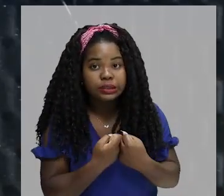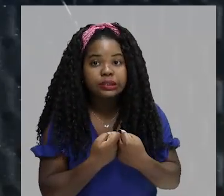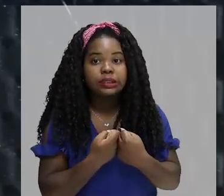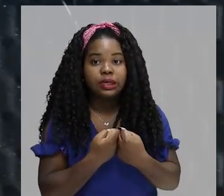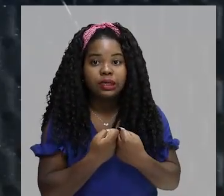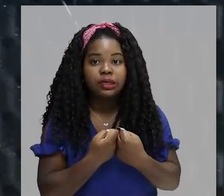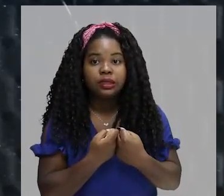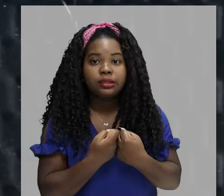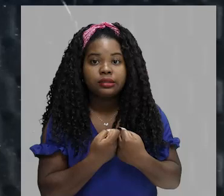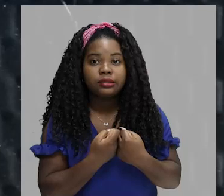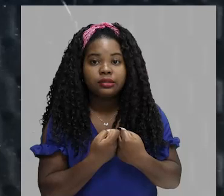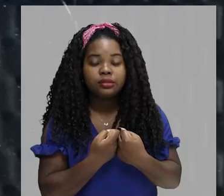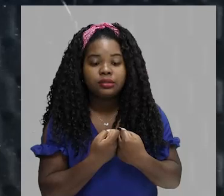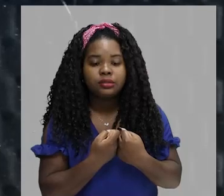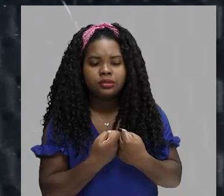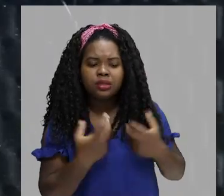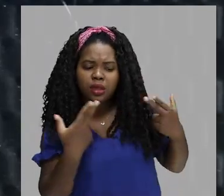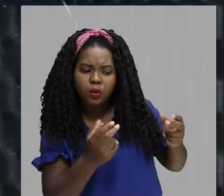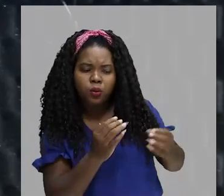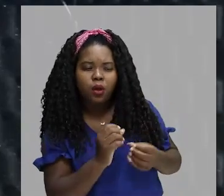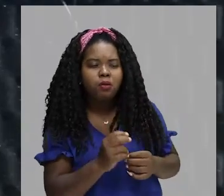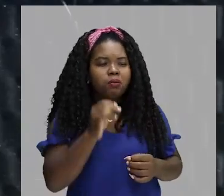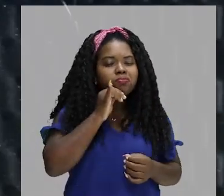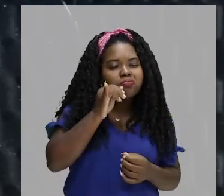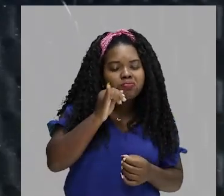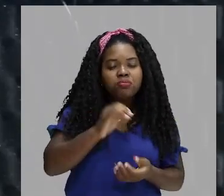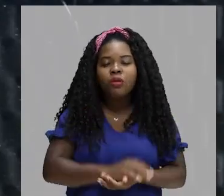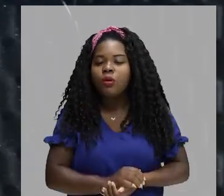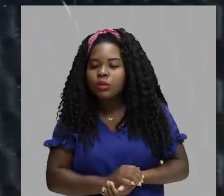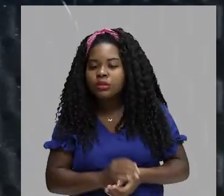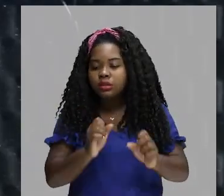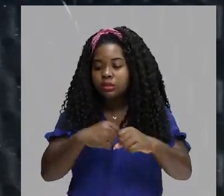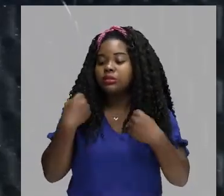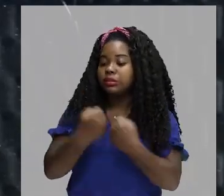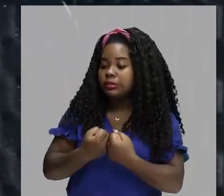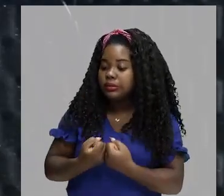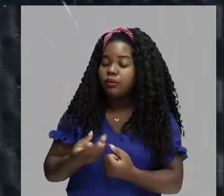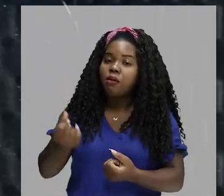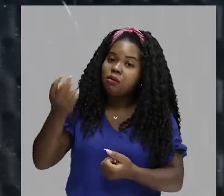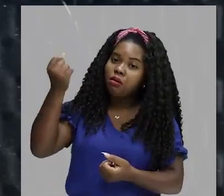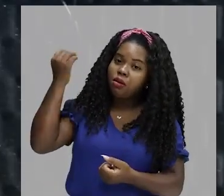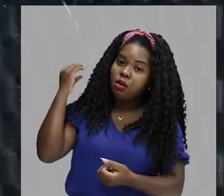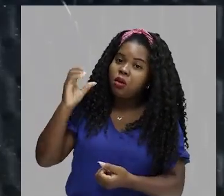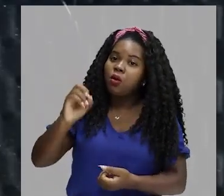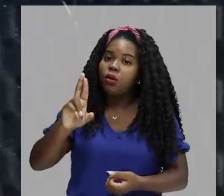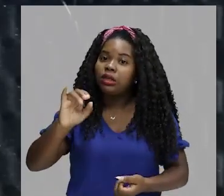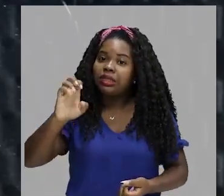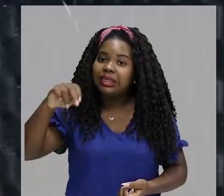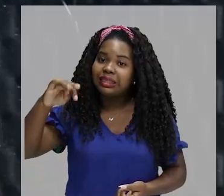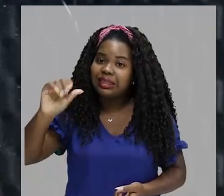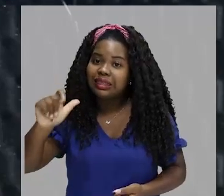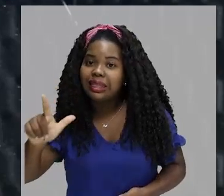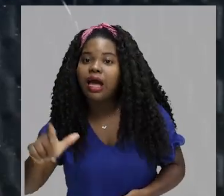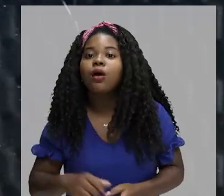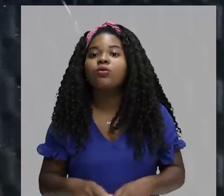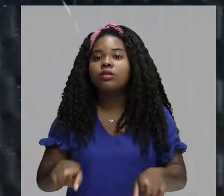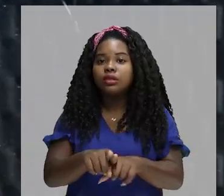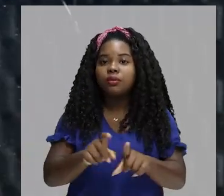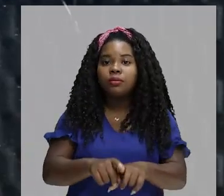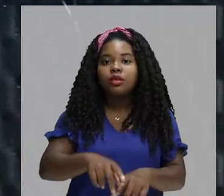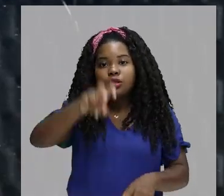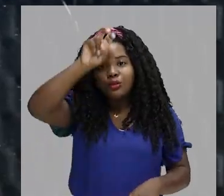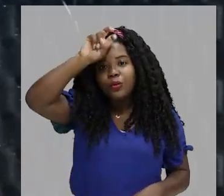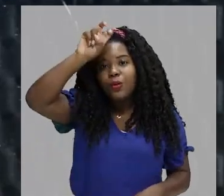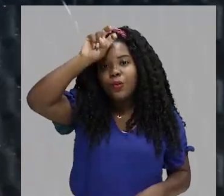que se assemelha, por exemplo, às sociedades hidráulicas da Antiguidade Oriental, do Egito Antigo, da Mesopotâmia,